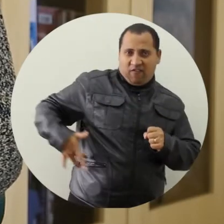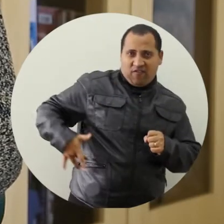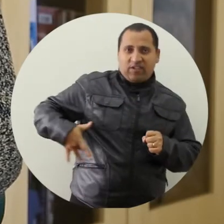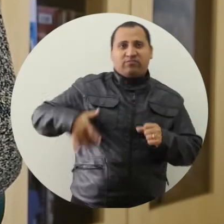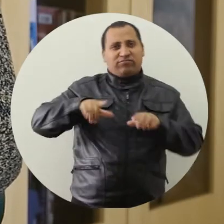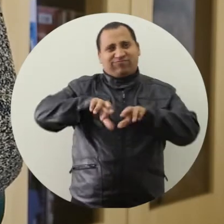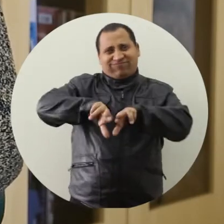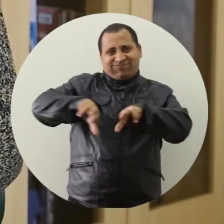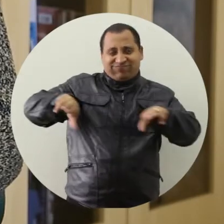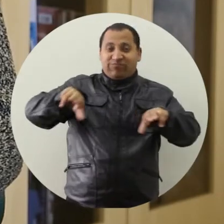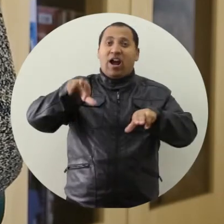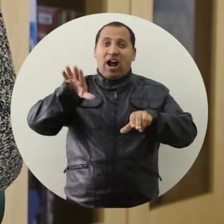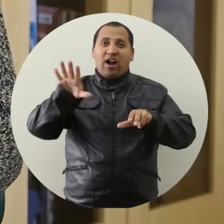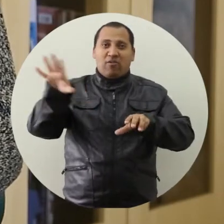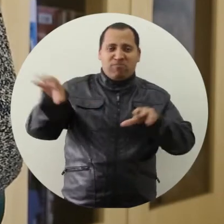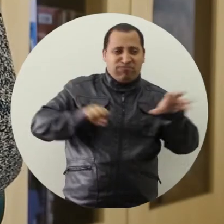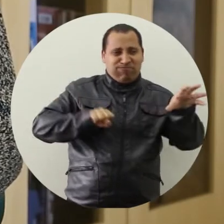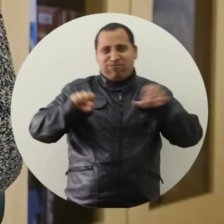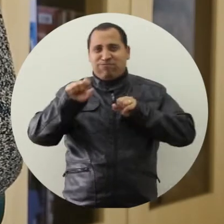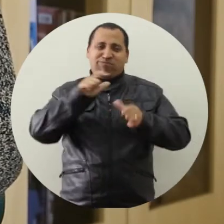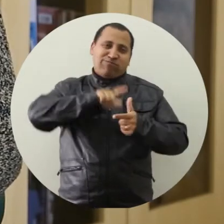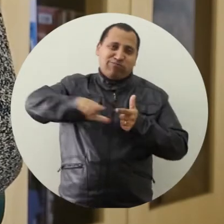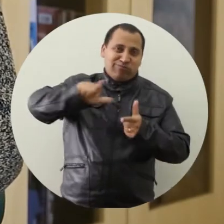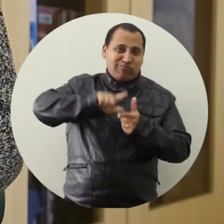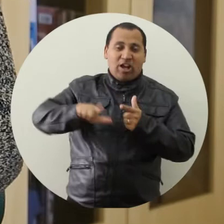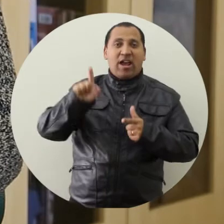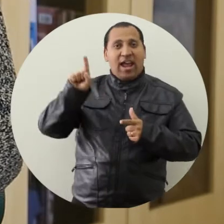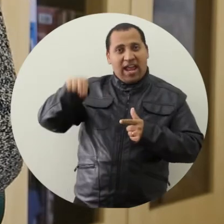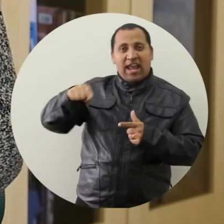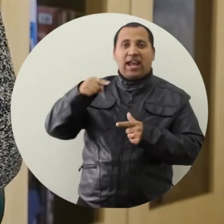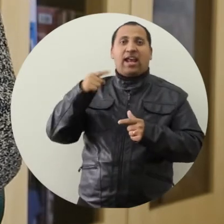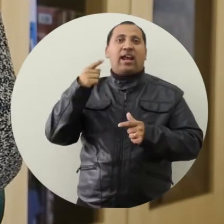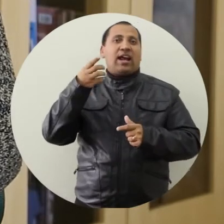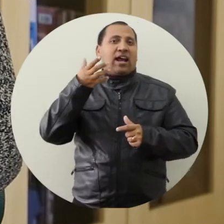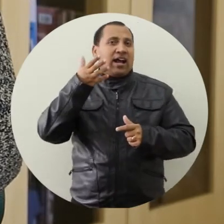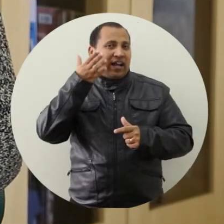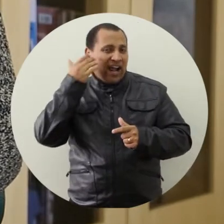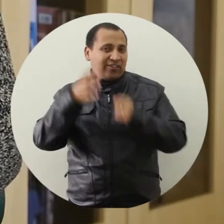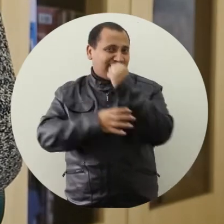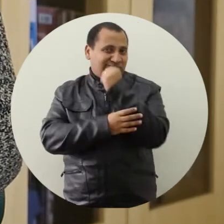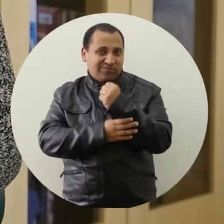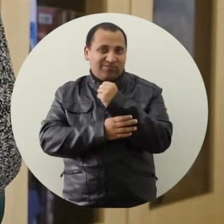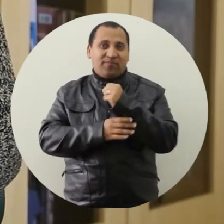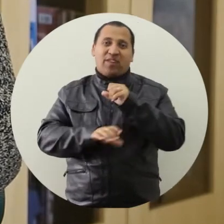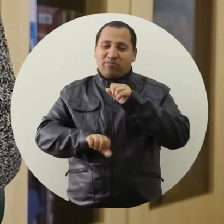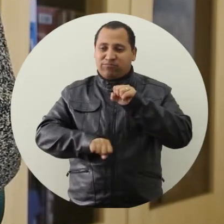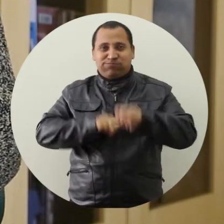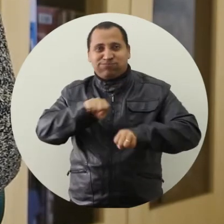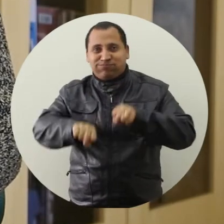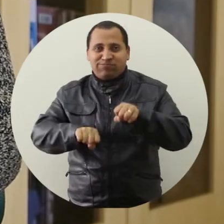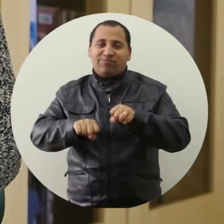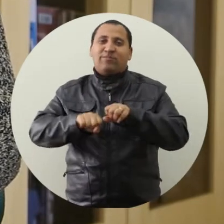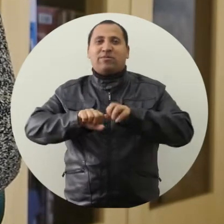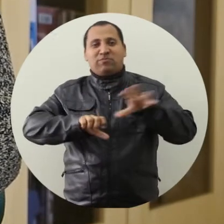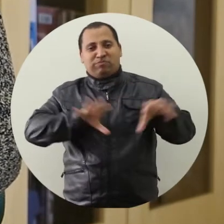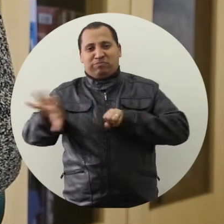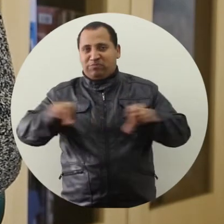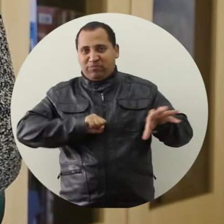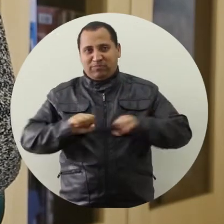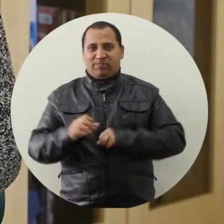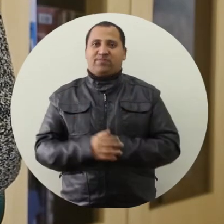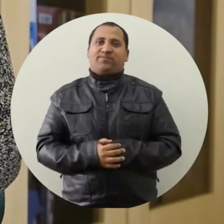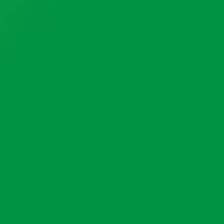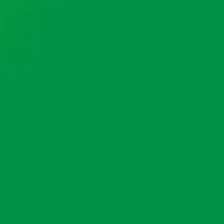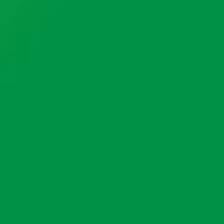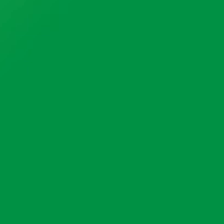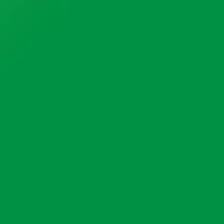miocardite, o fígado, dando hepatite, através da contaminação, então, através das fezes dos animais